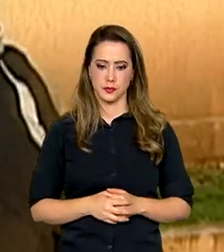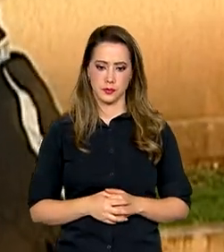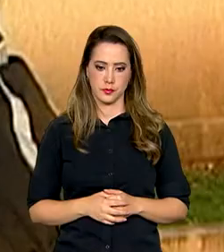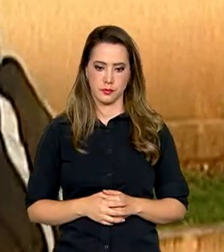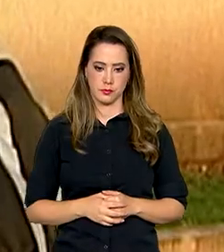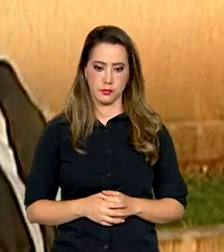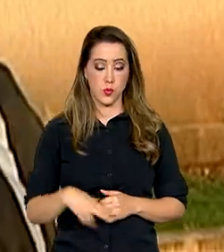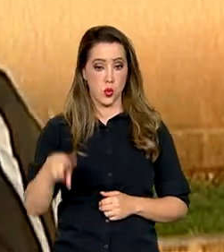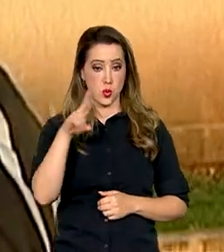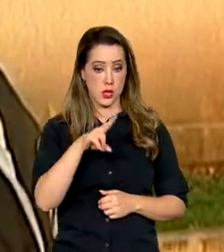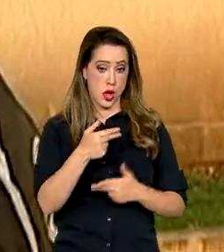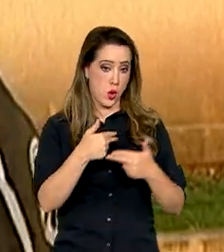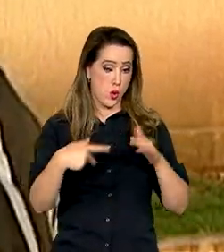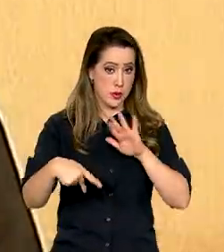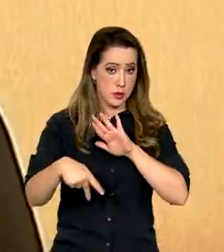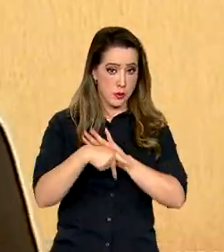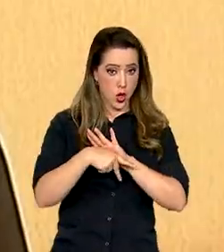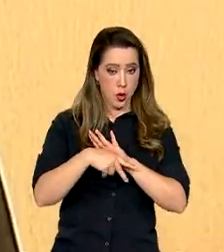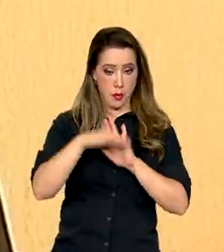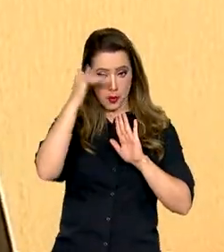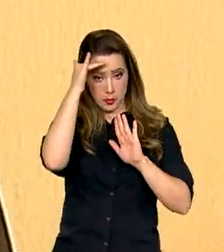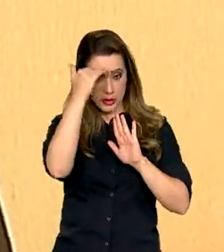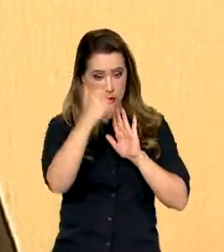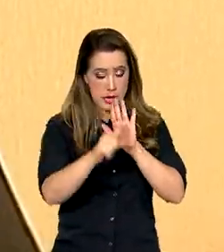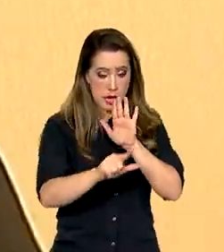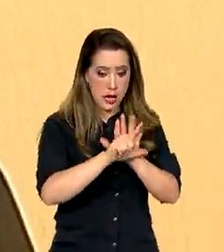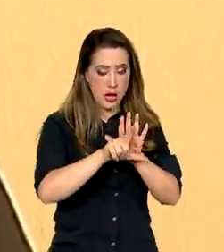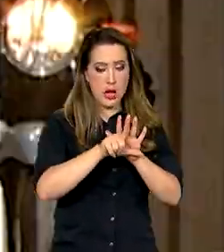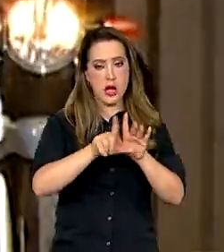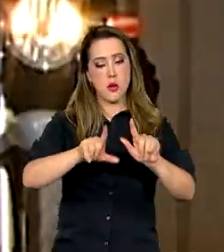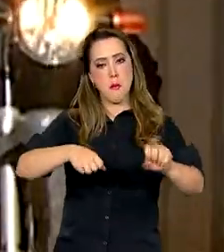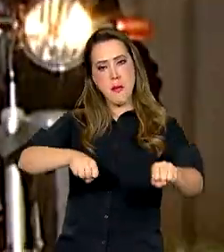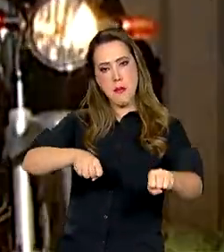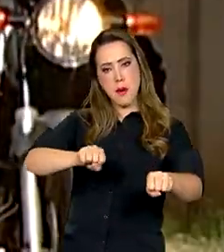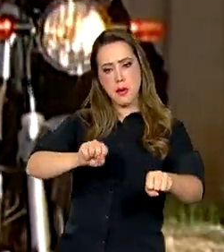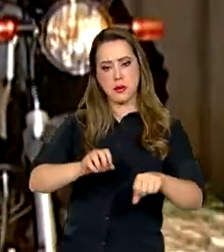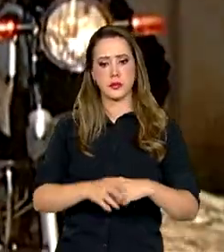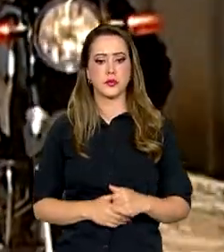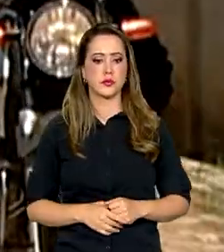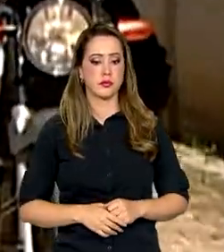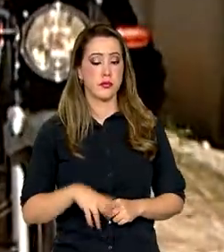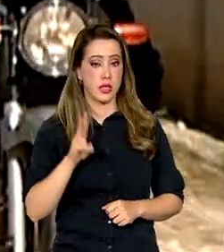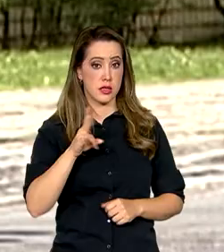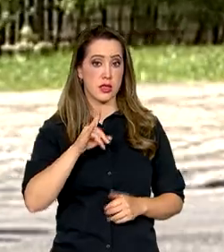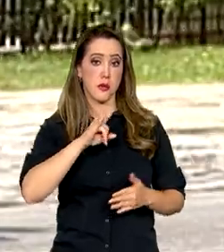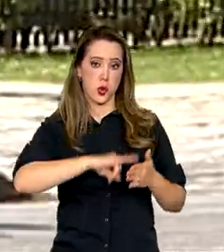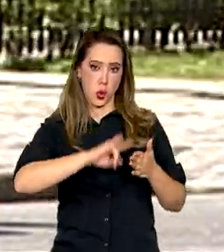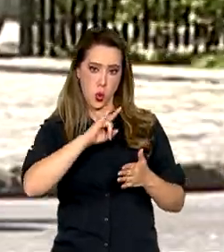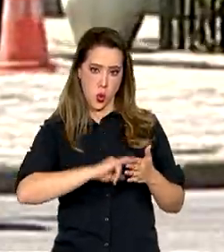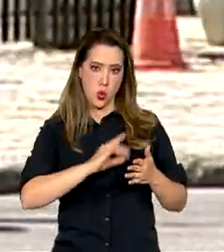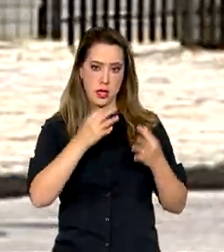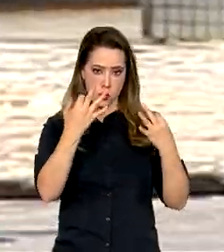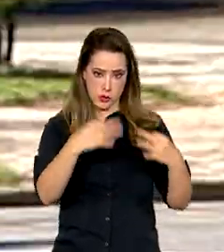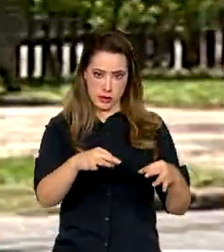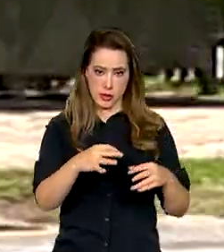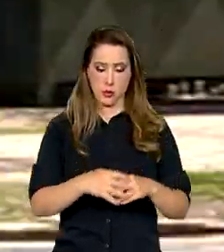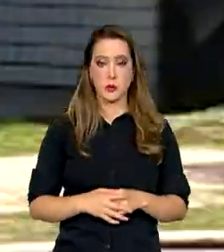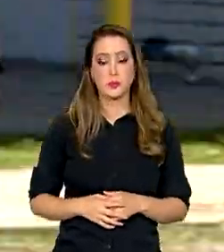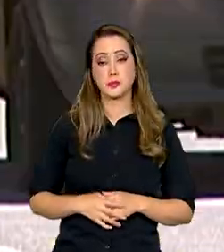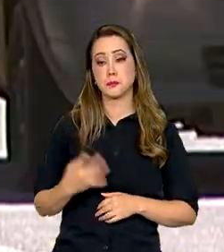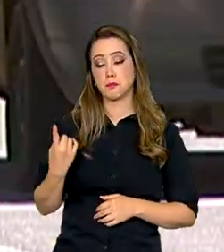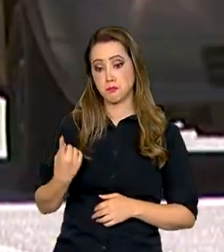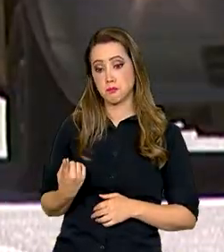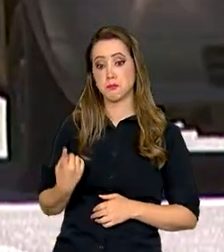Usar equipamentos obrigatórios para pilotar uma moto, ser devidamente habilitado para conduzir um veículo,